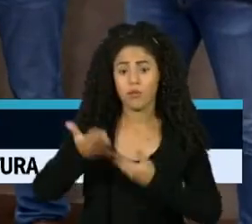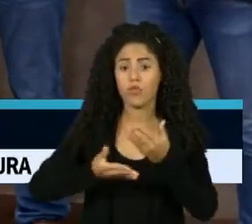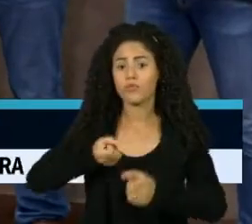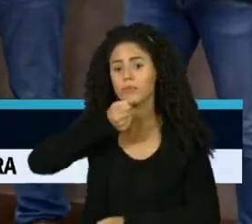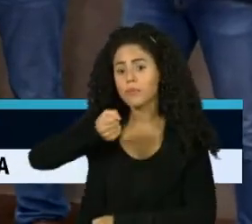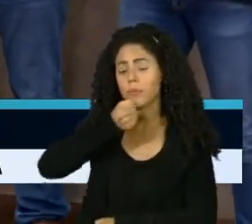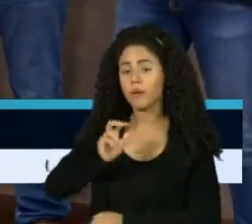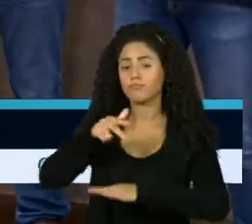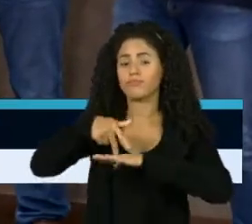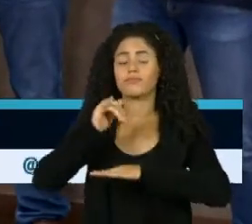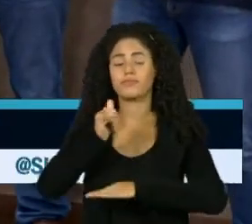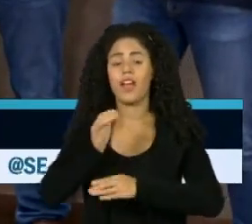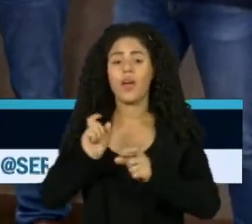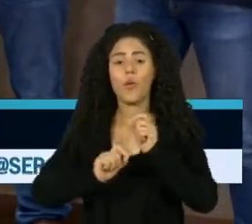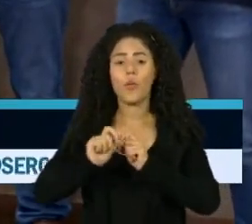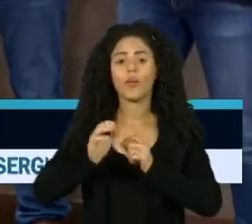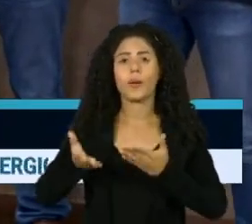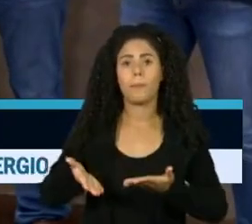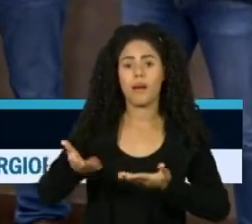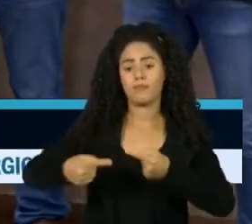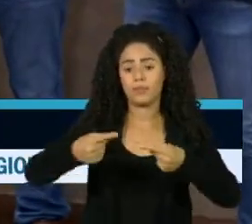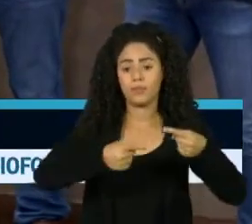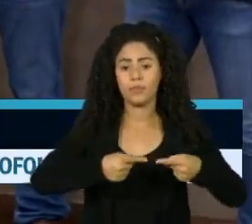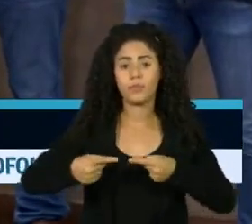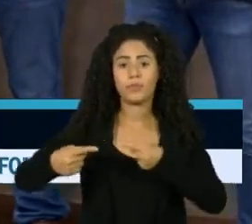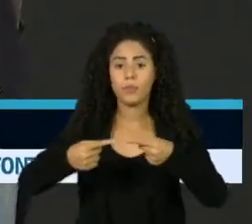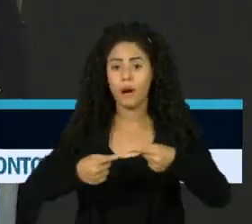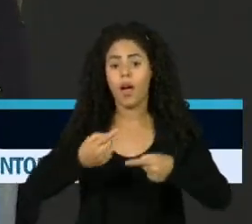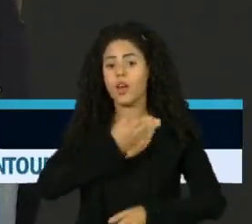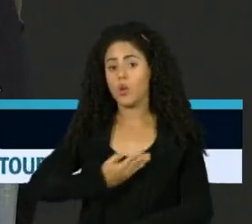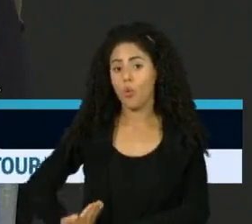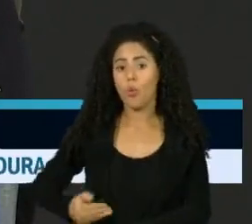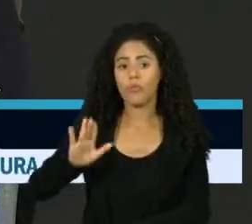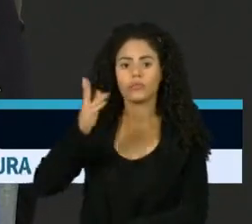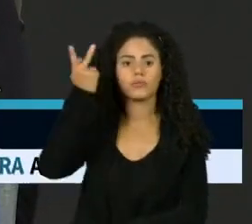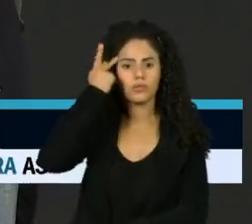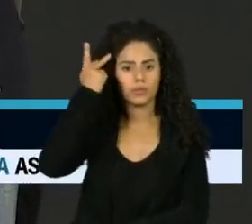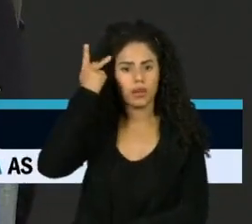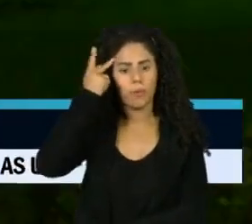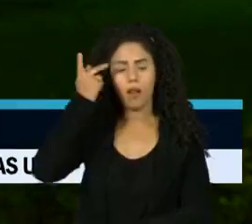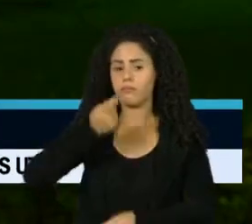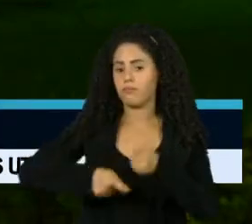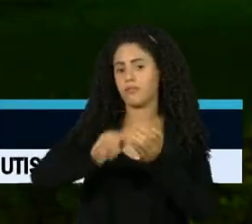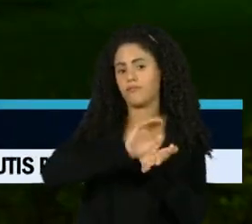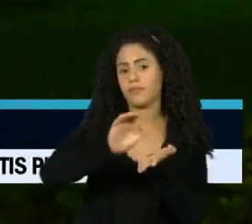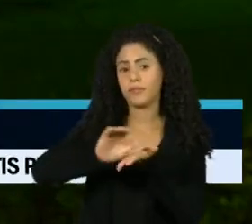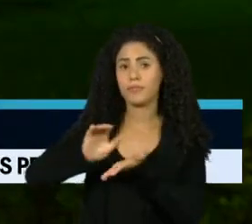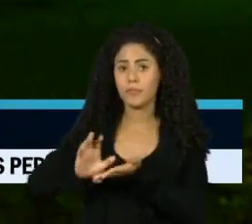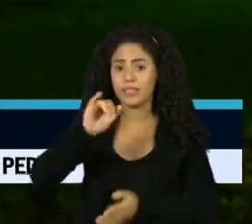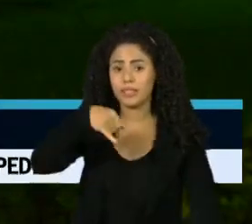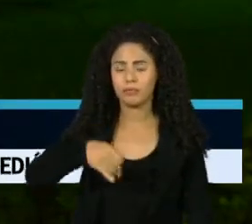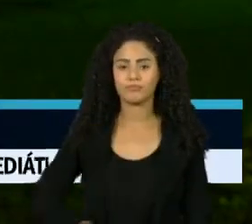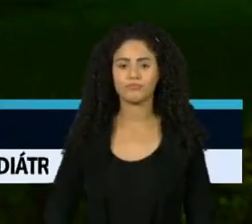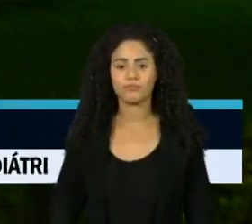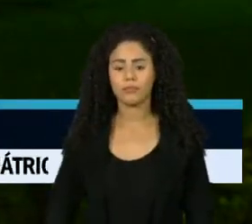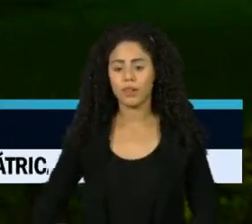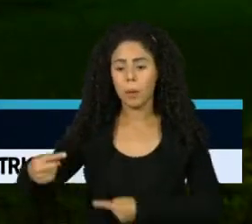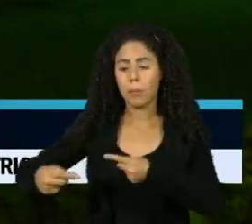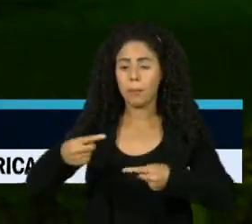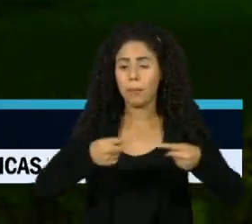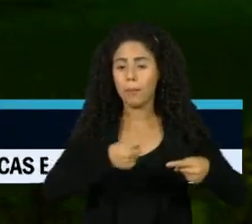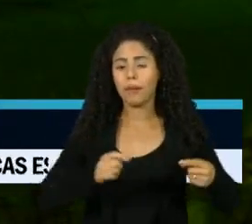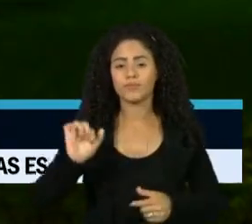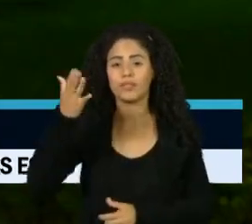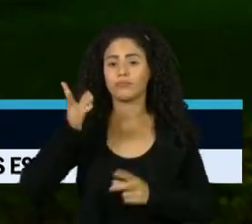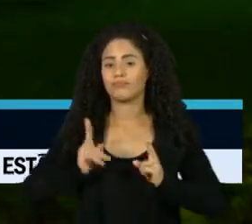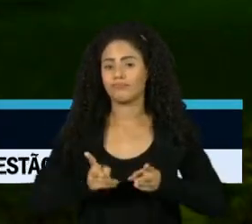hoje, o ministro falou em embate político e pediu que o governo paulista reveja sua posição. A troca de acusações é o mais recente